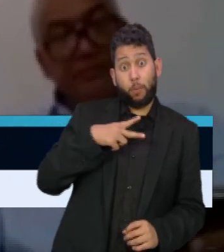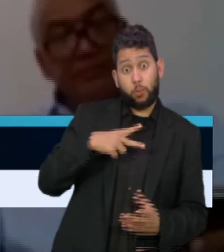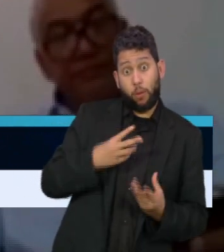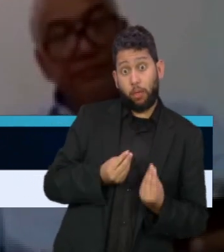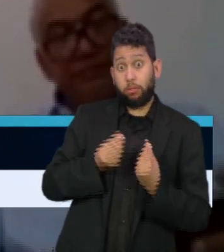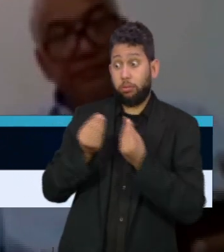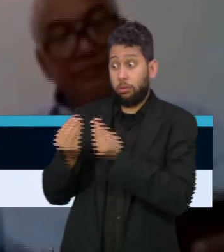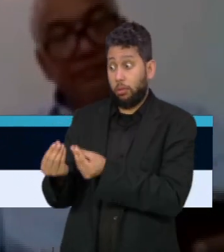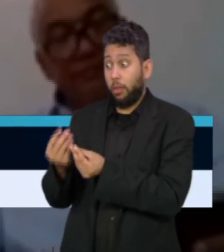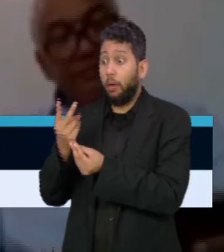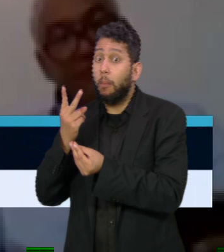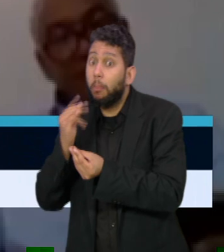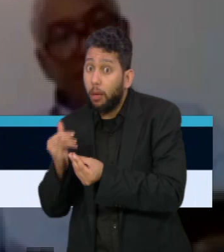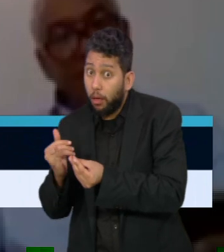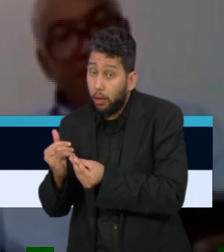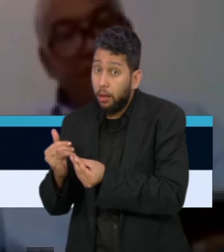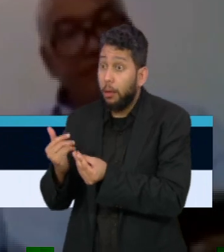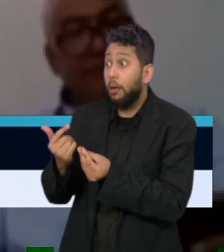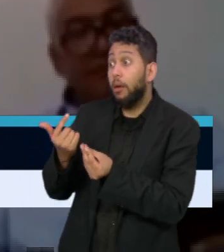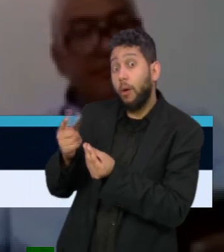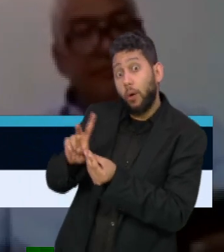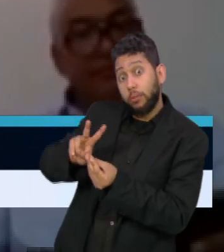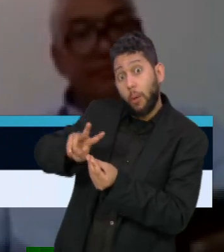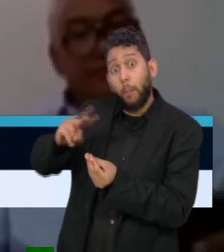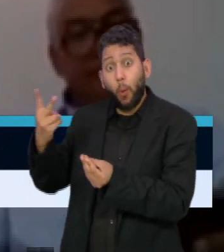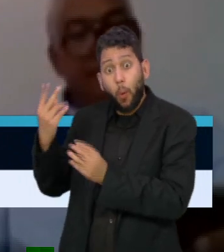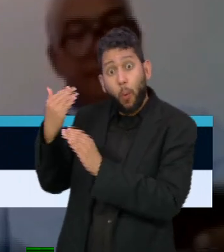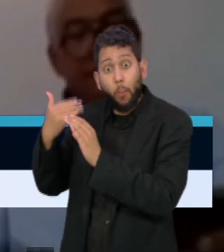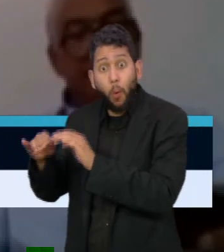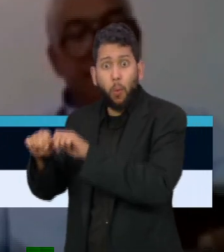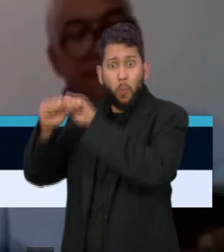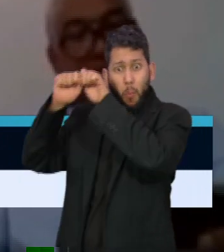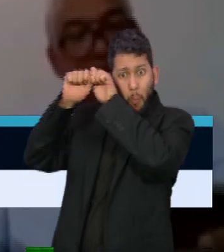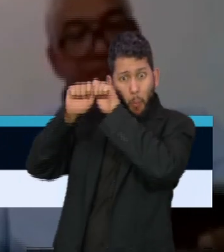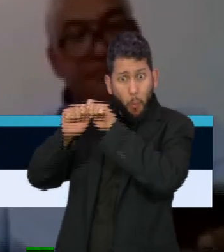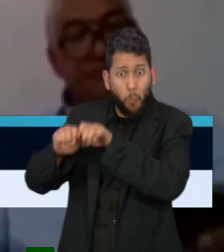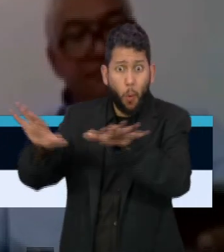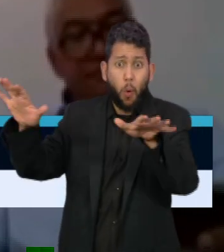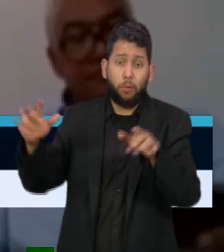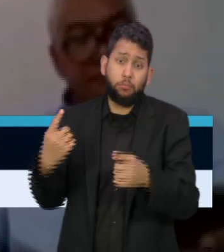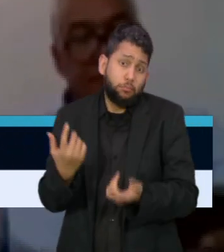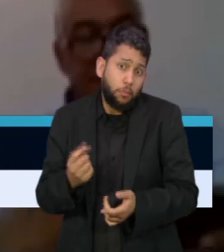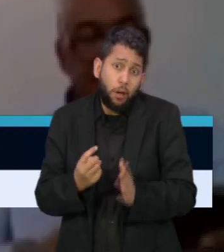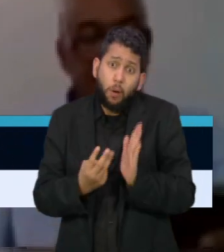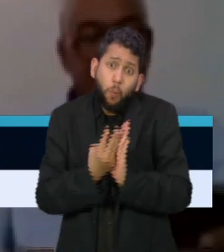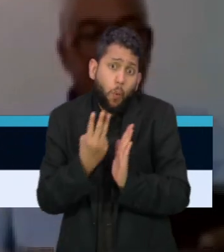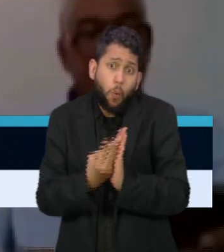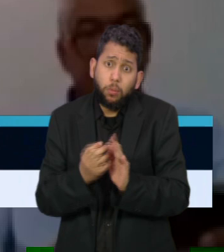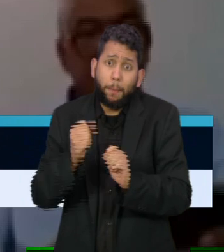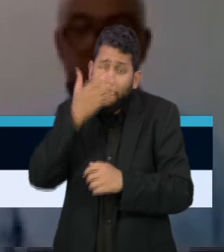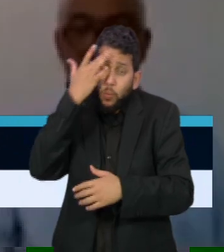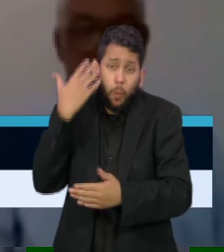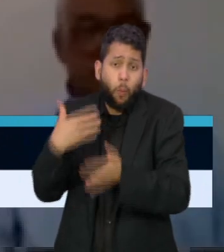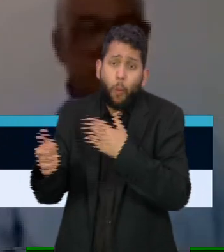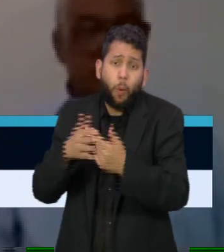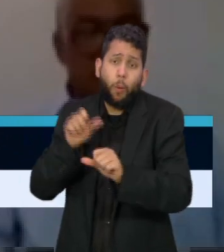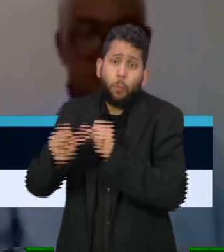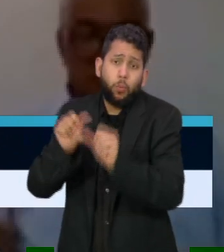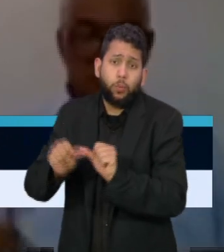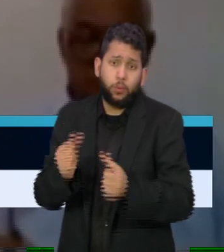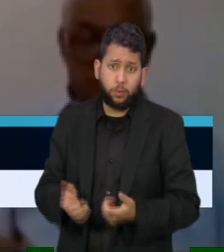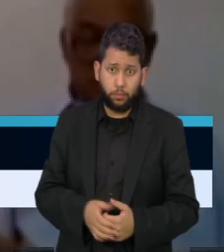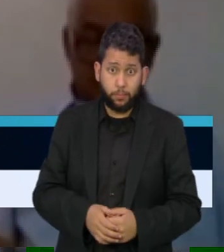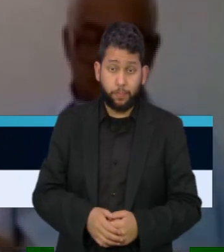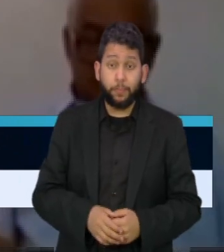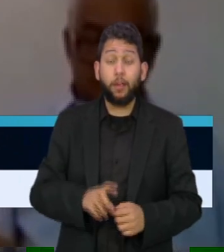meu pai e que ele acabou repassando, como era o arquivo em Word, ele podia ser editado por qualquer pessoa. Como eu falei, na segunda-feira,